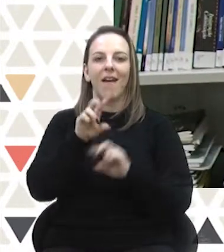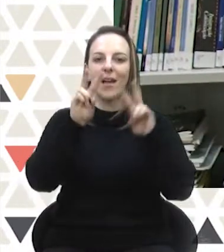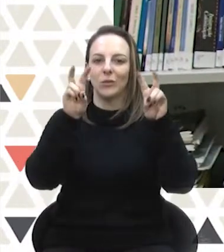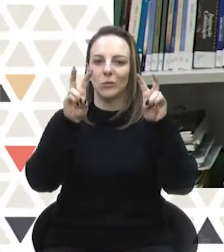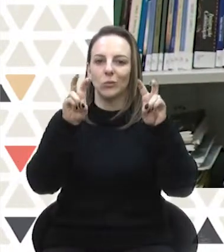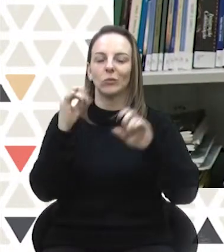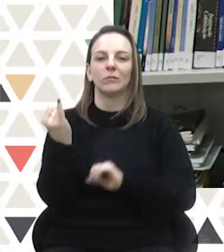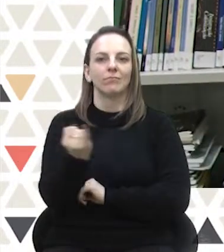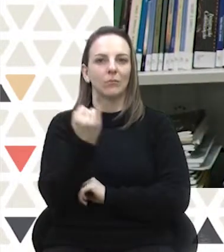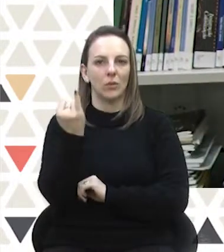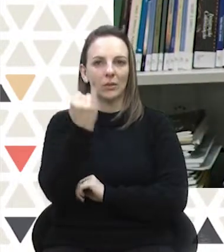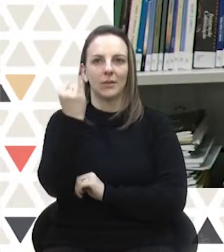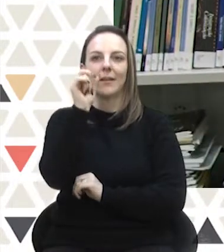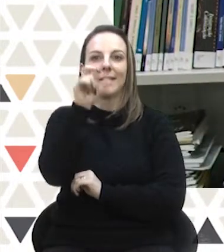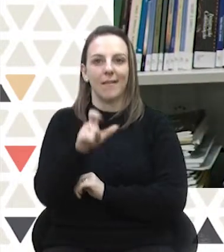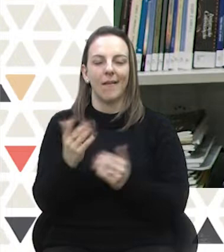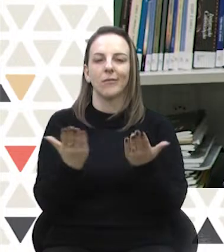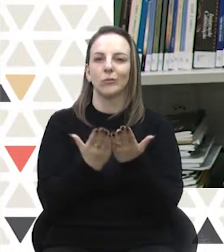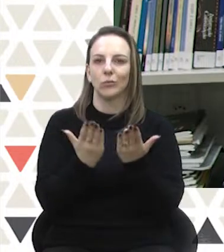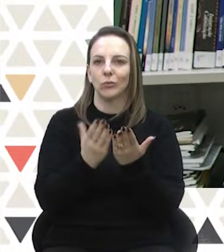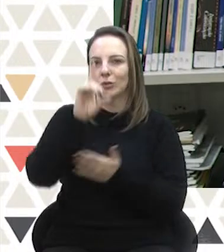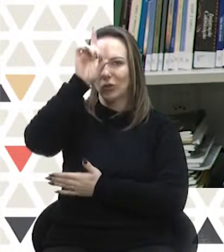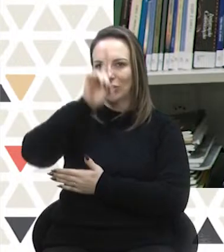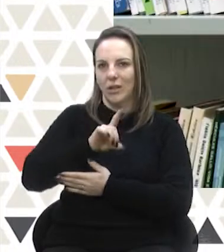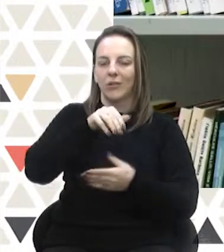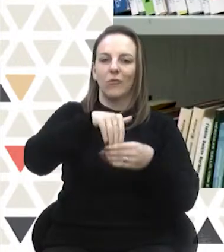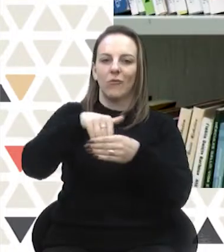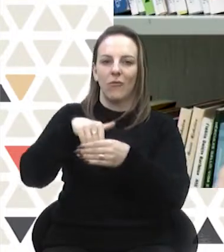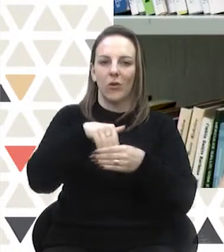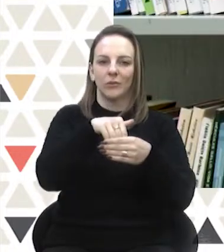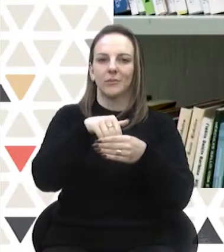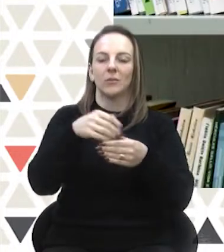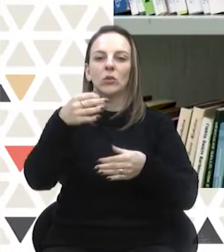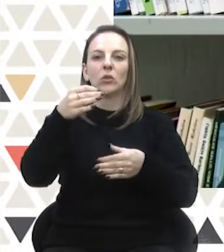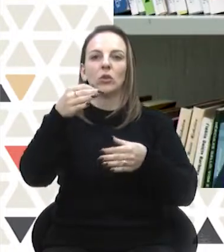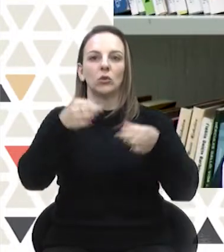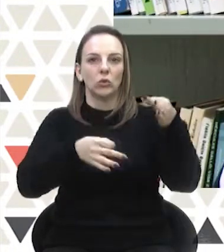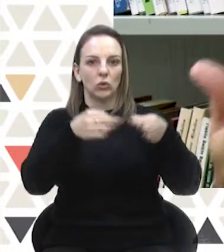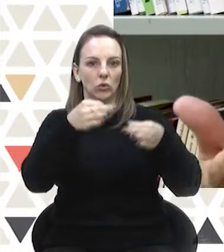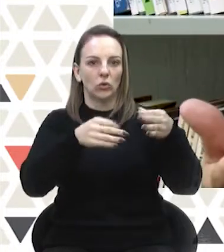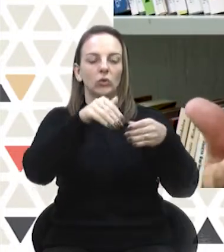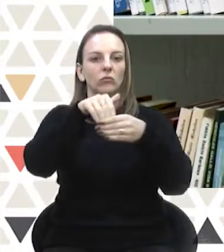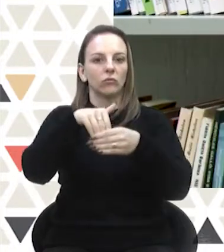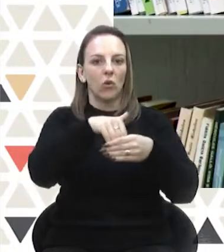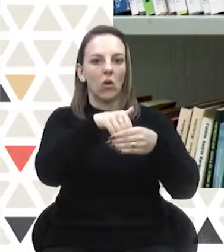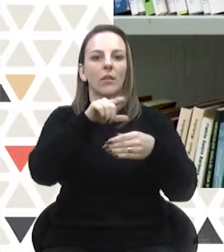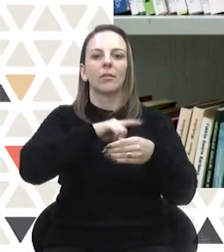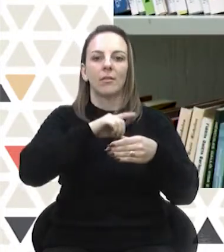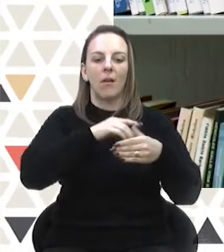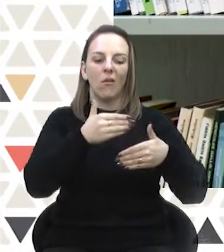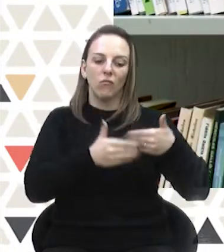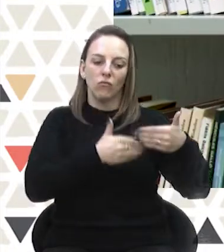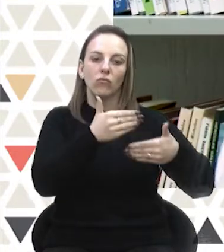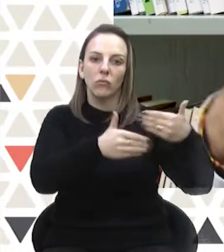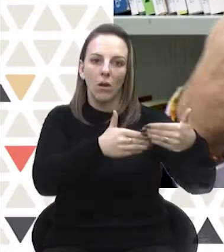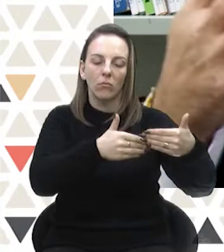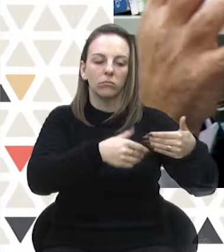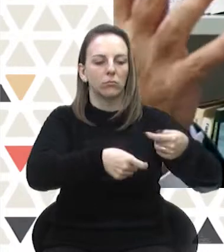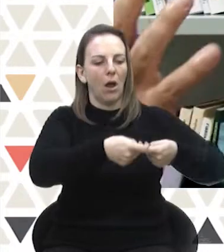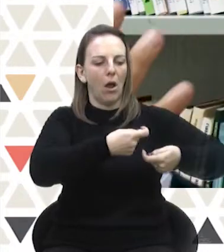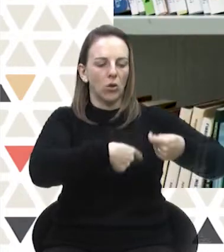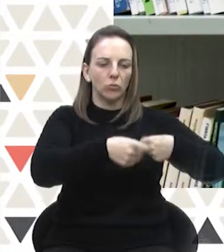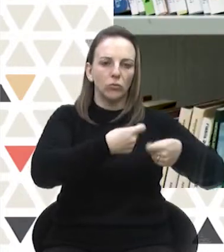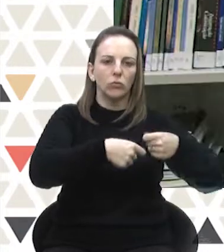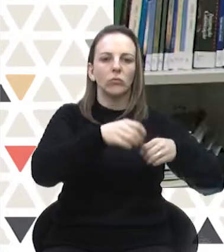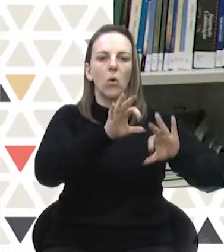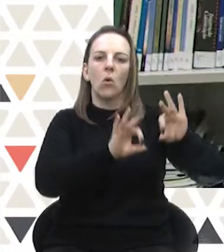muito importante para quem estuda o direito eleitoral. A justiça eleitoral tem funções administrativas, no sentido de